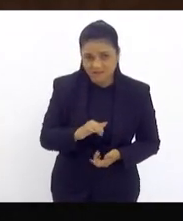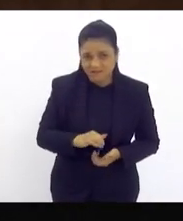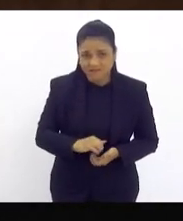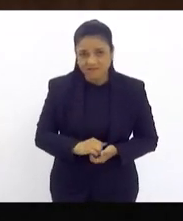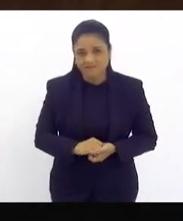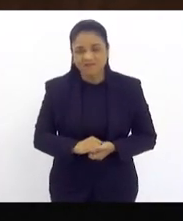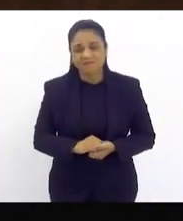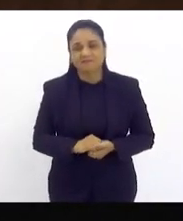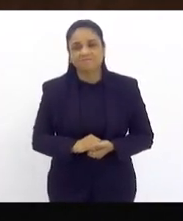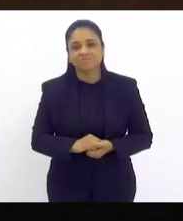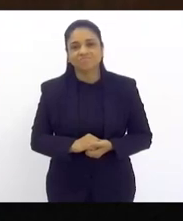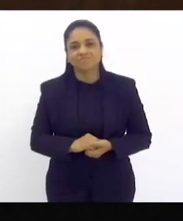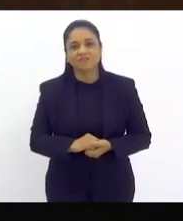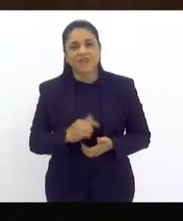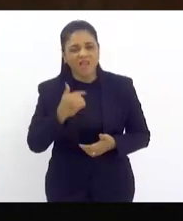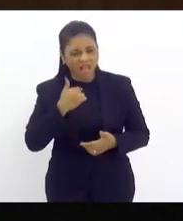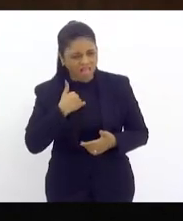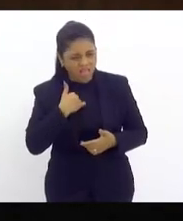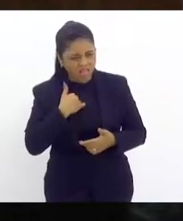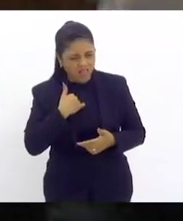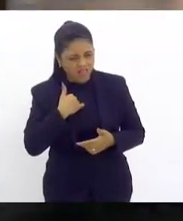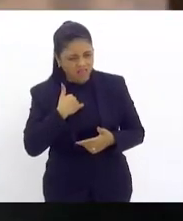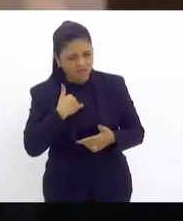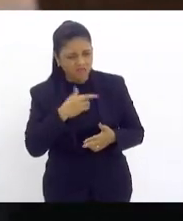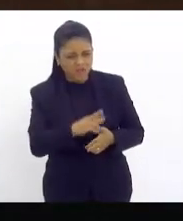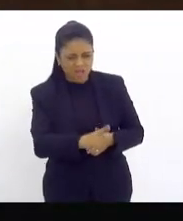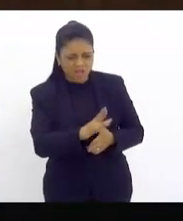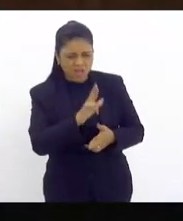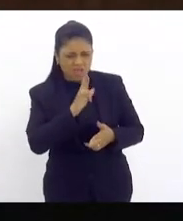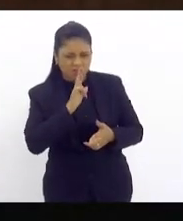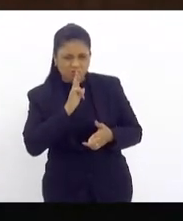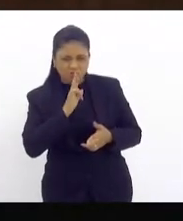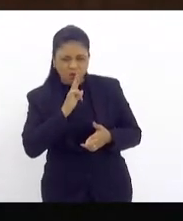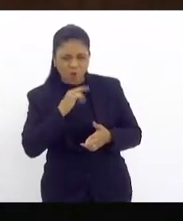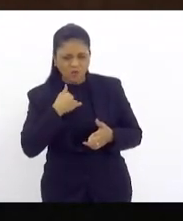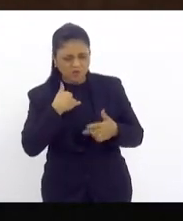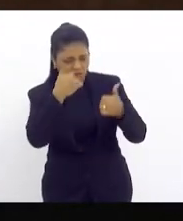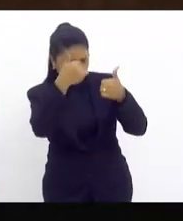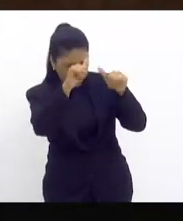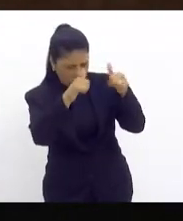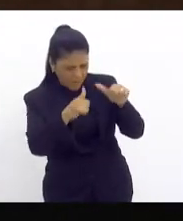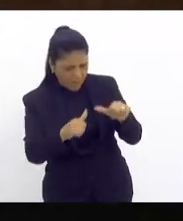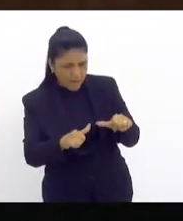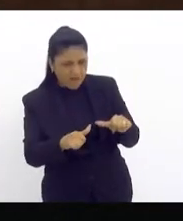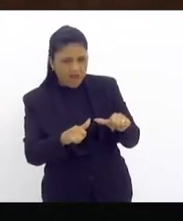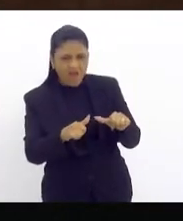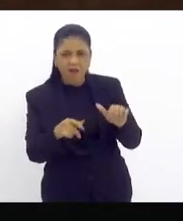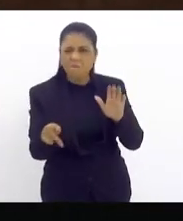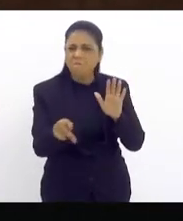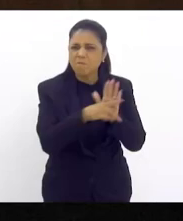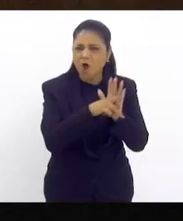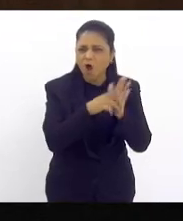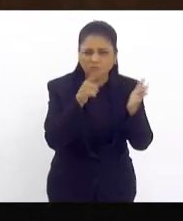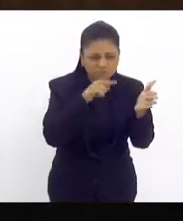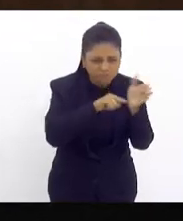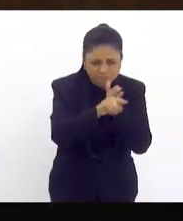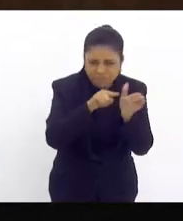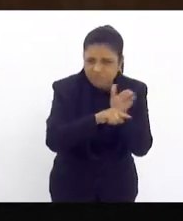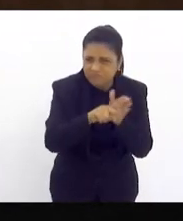ela própria avaliar a resposta do questionário. E traria uma grande apreensão